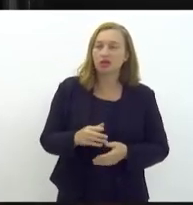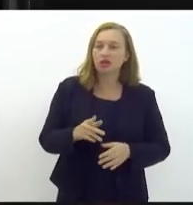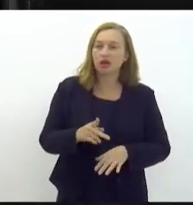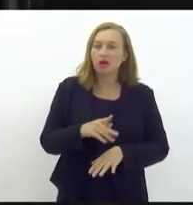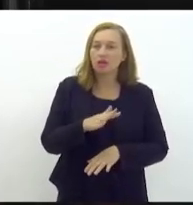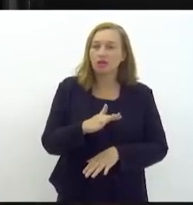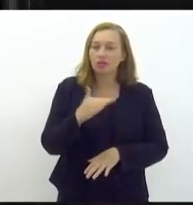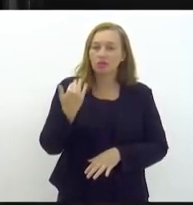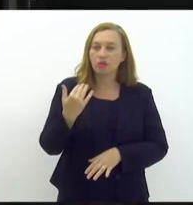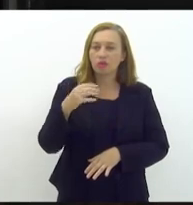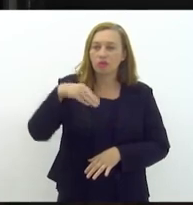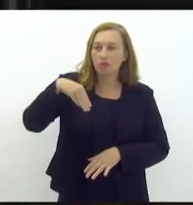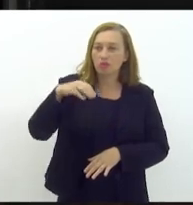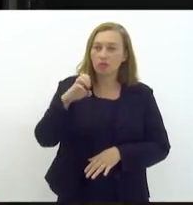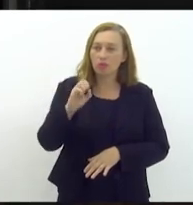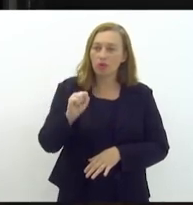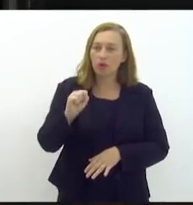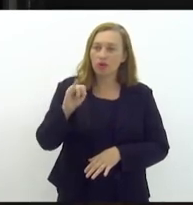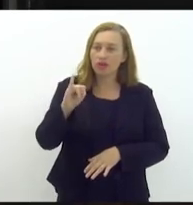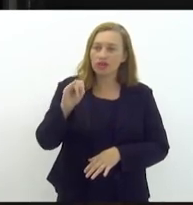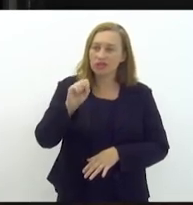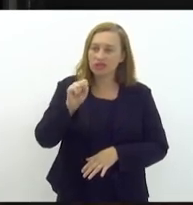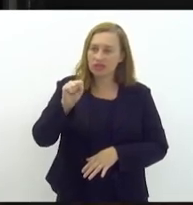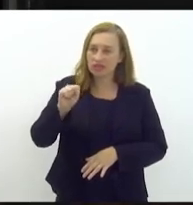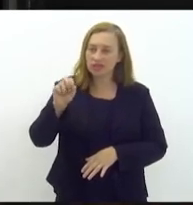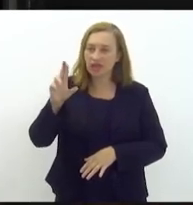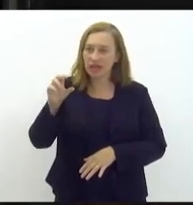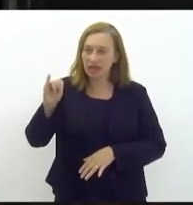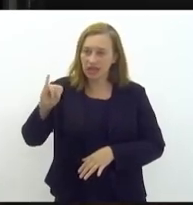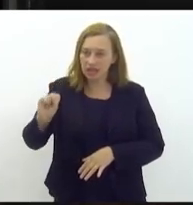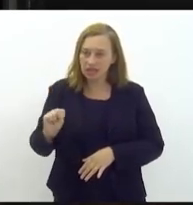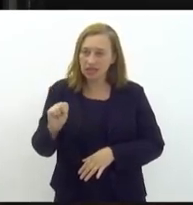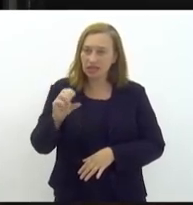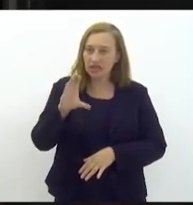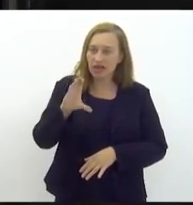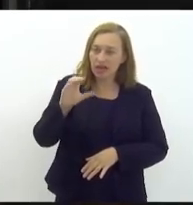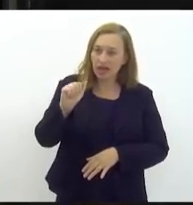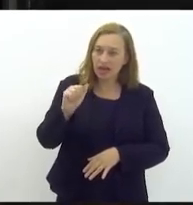a Moisés Cabagambe.